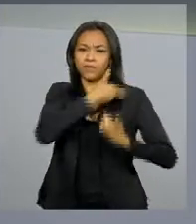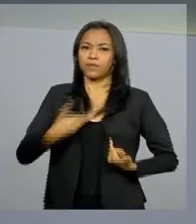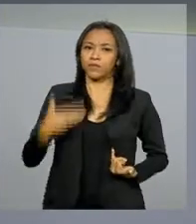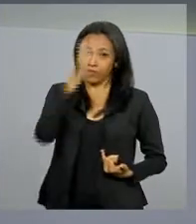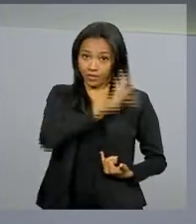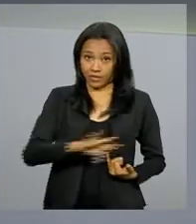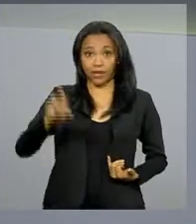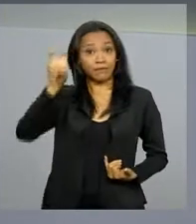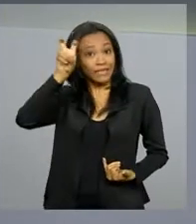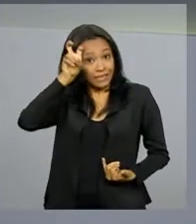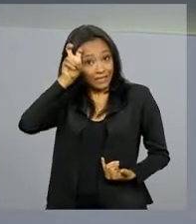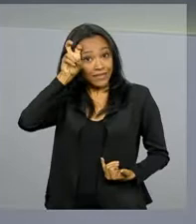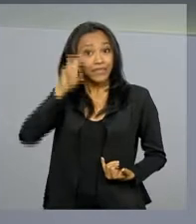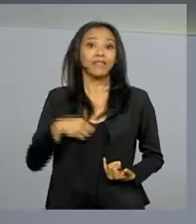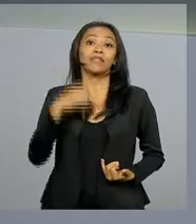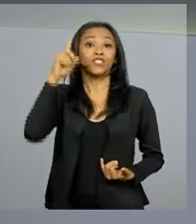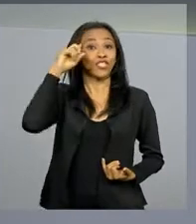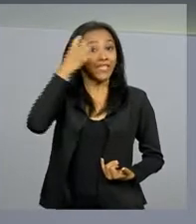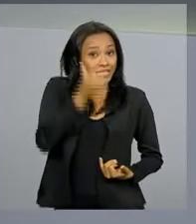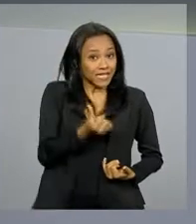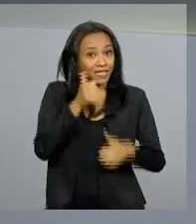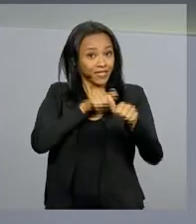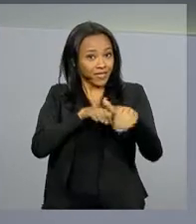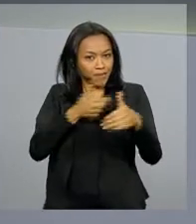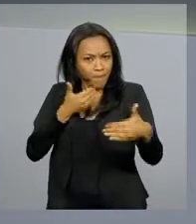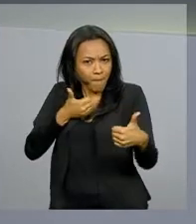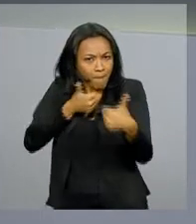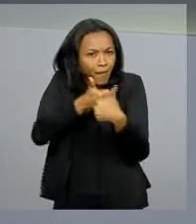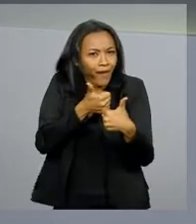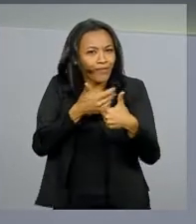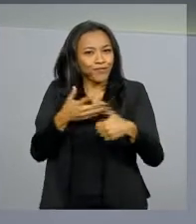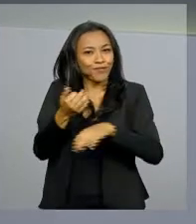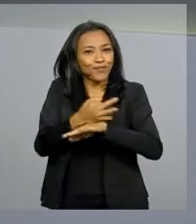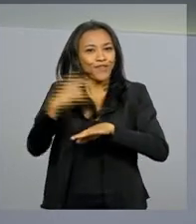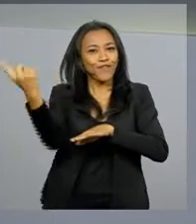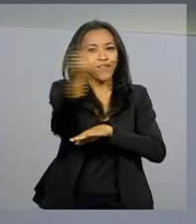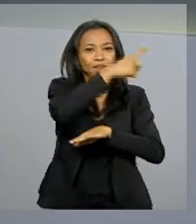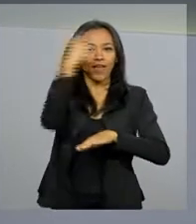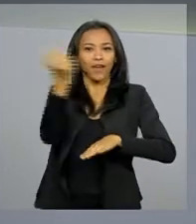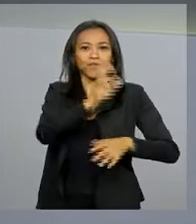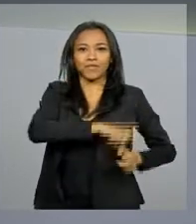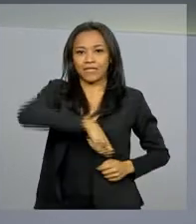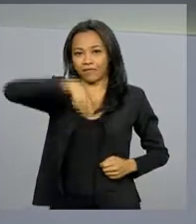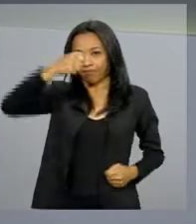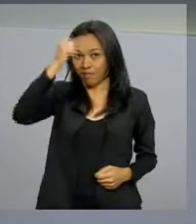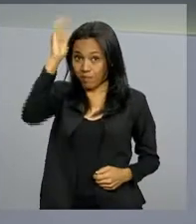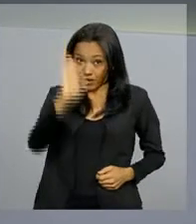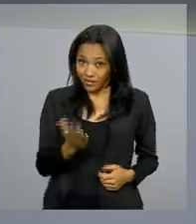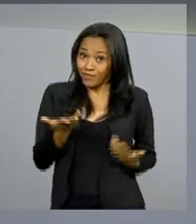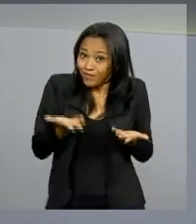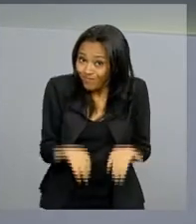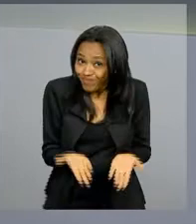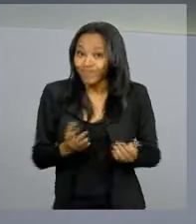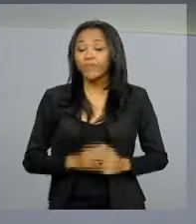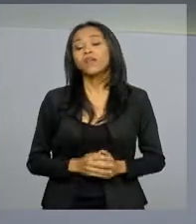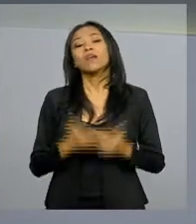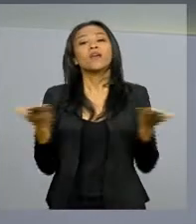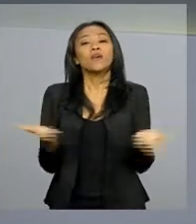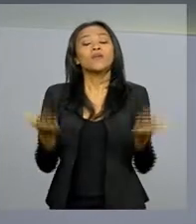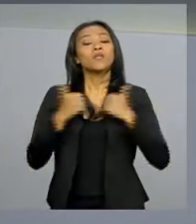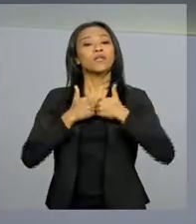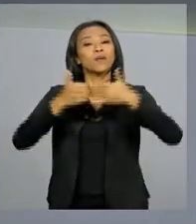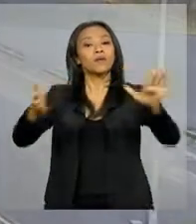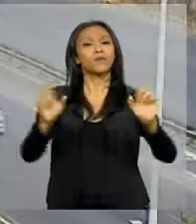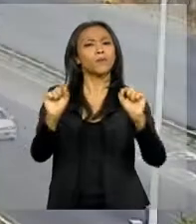quinta-feira, dia 6 de setembro, véspera do feriado do dia da independência. A gente começa esta edição